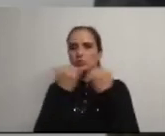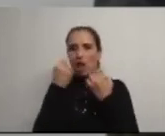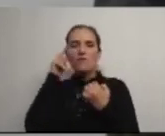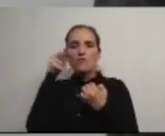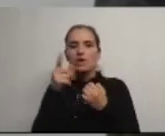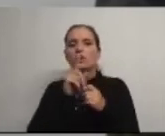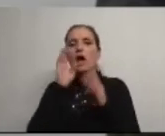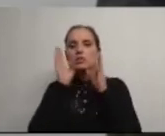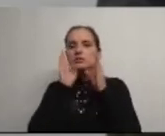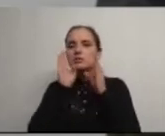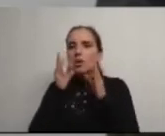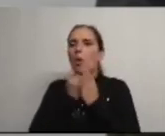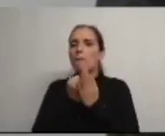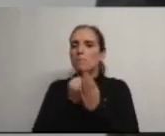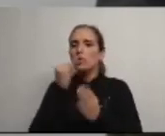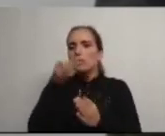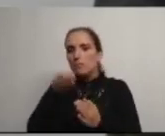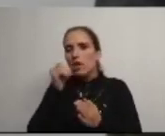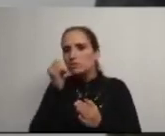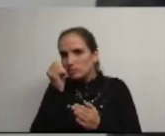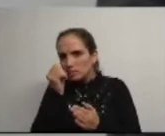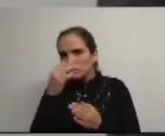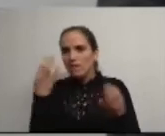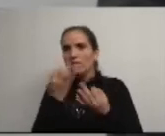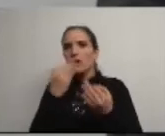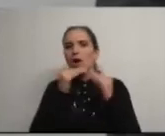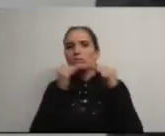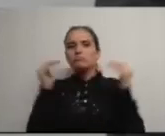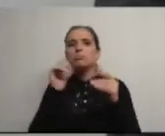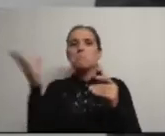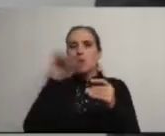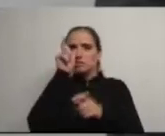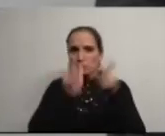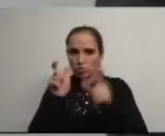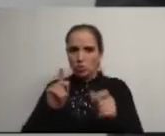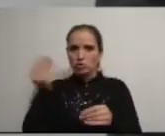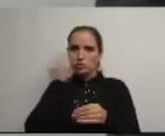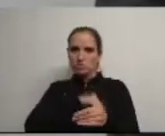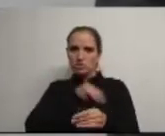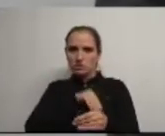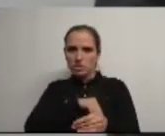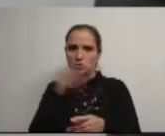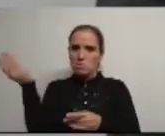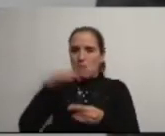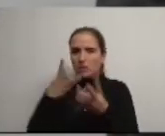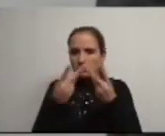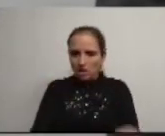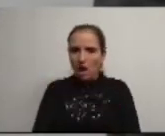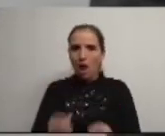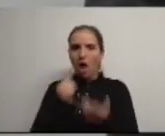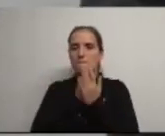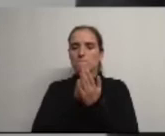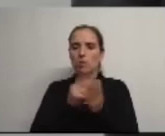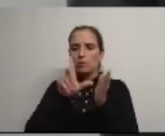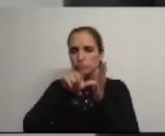uma atenção redobrada nos apoios às IPSS, ao nível dos recursos humanos, atribuição de subsídios para apetrechamento, apoio a